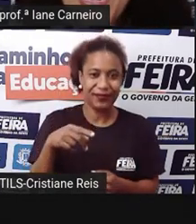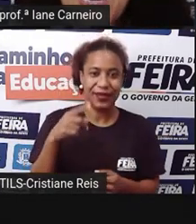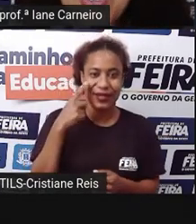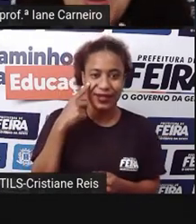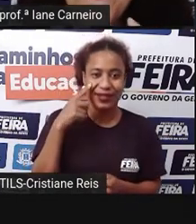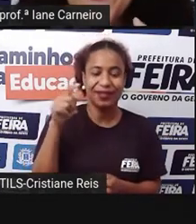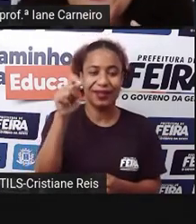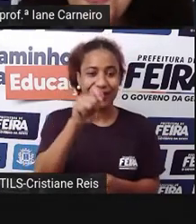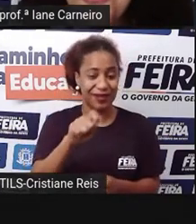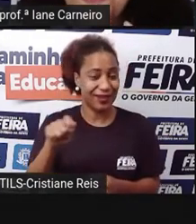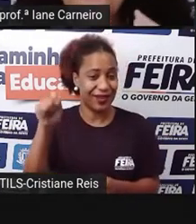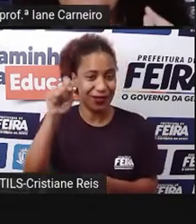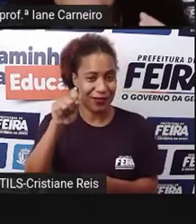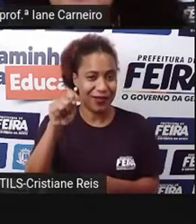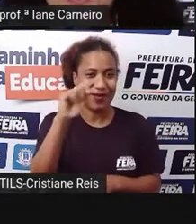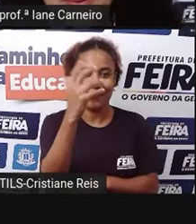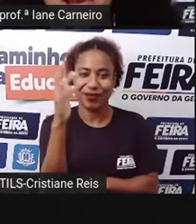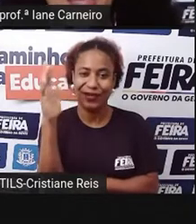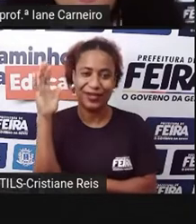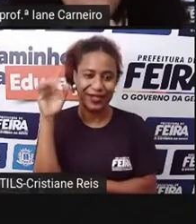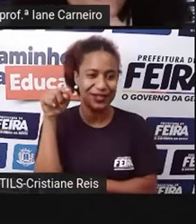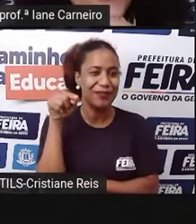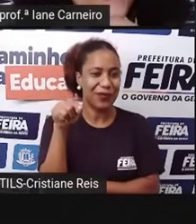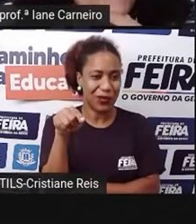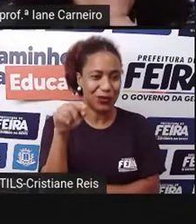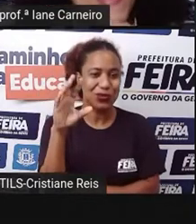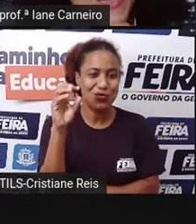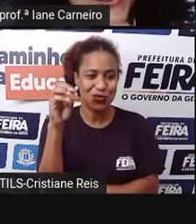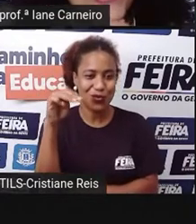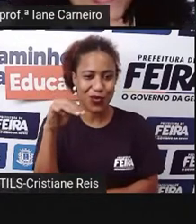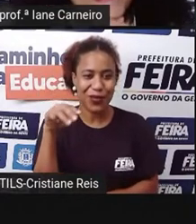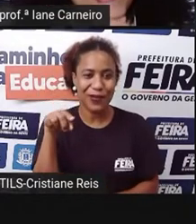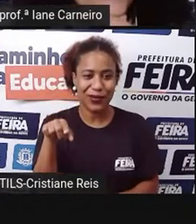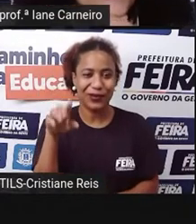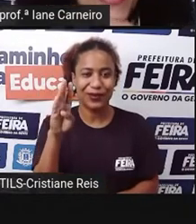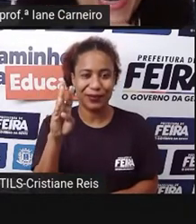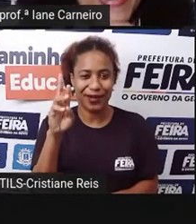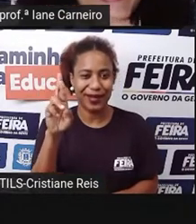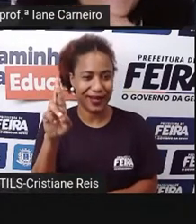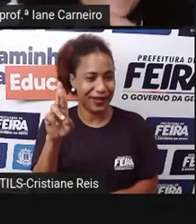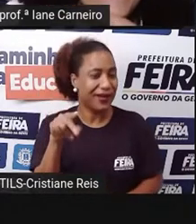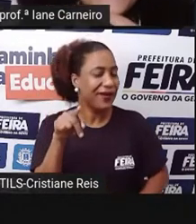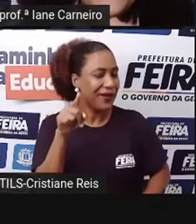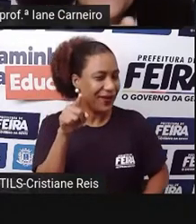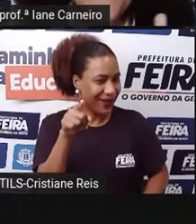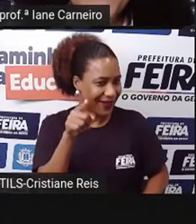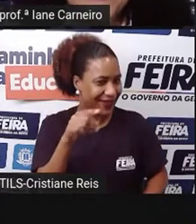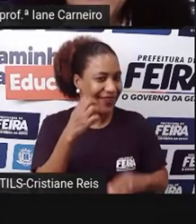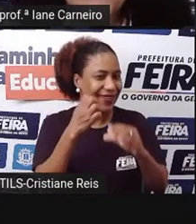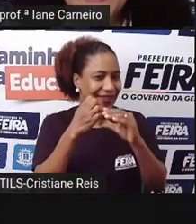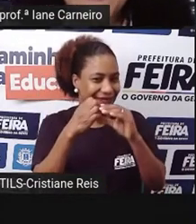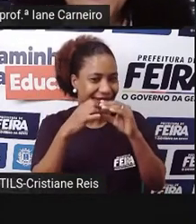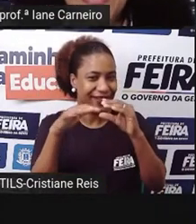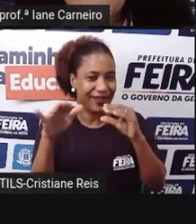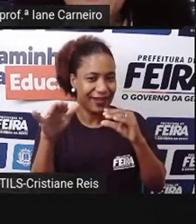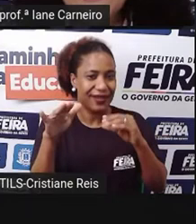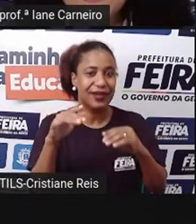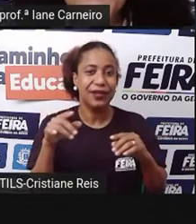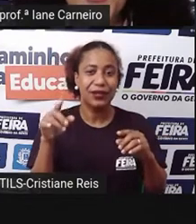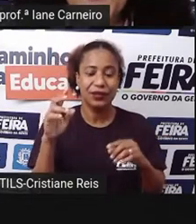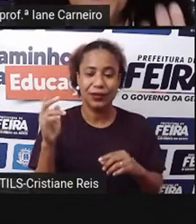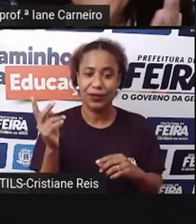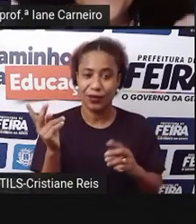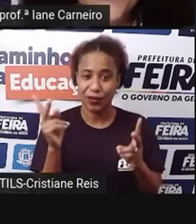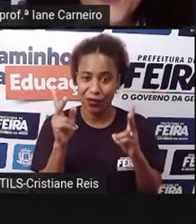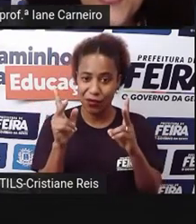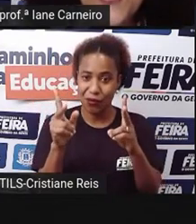arroba floresta ponto com ponto BR. Olha o e-mail do Saci como é, né, e os e-mails aqui do Brasil terminam dessa